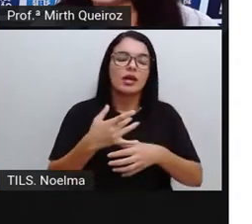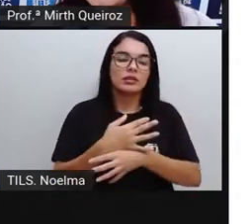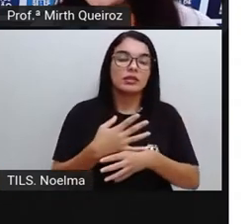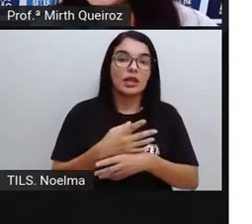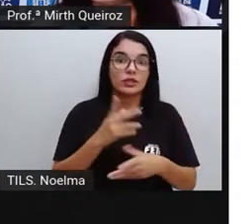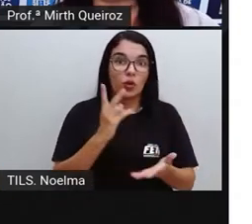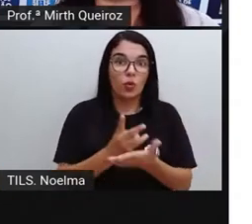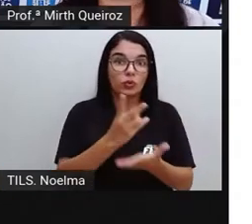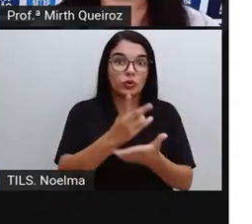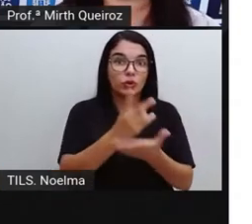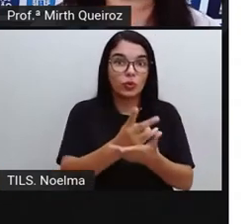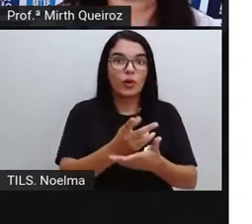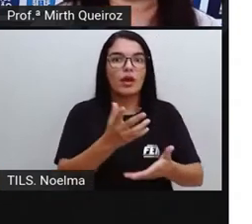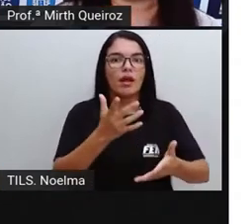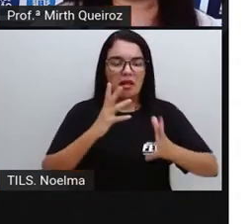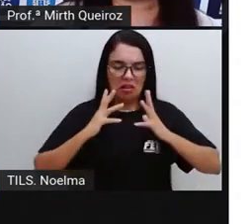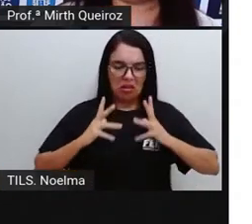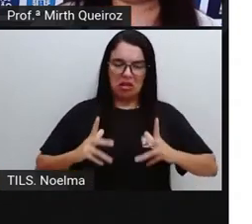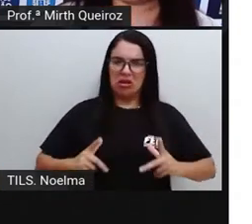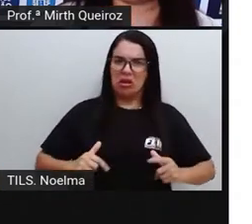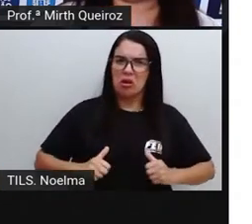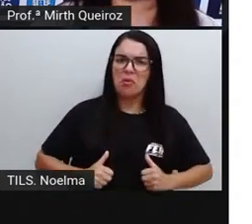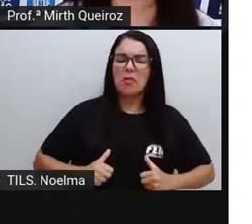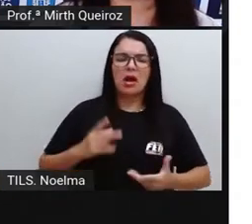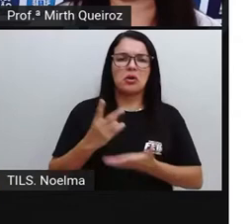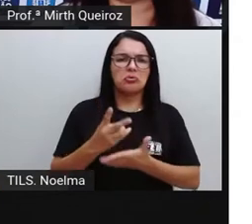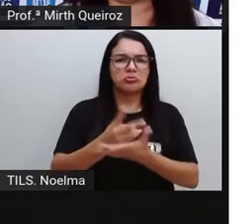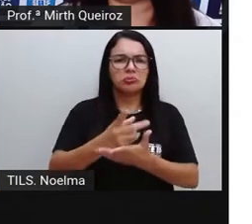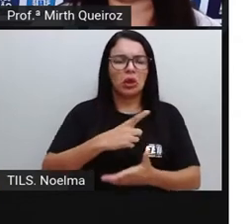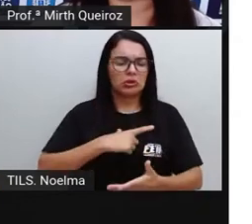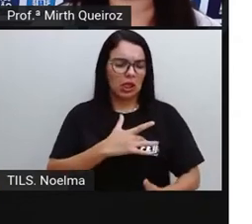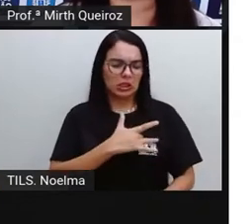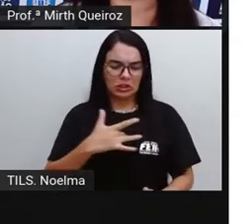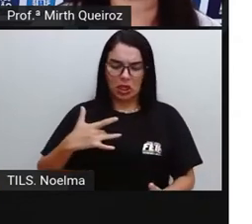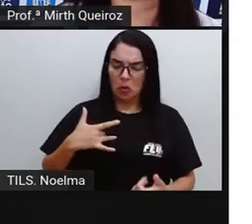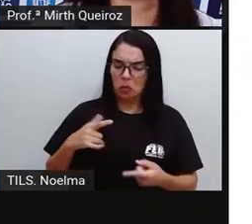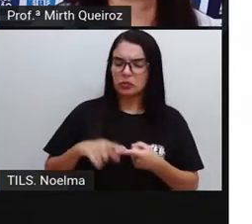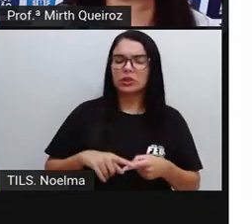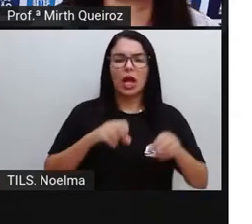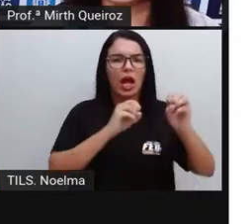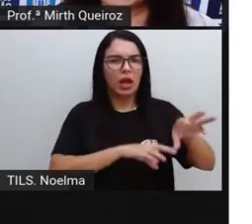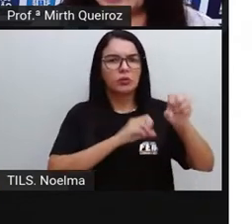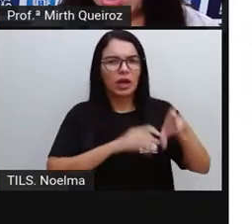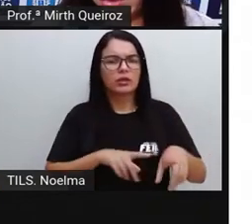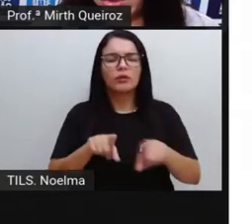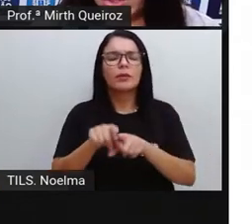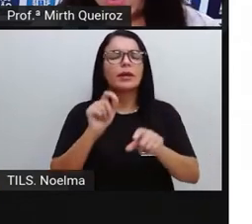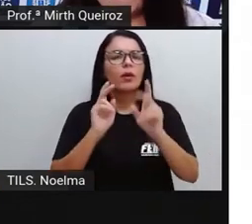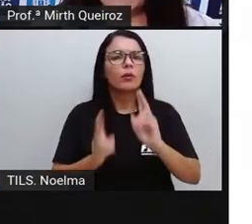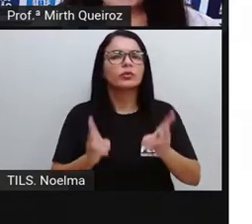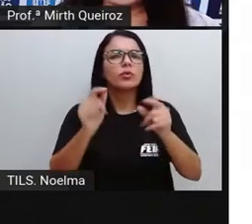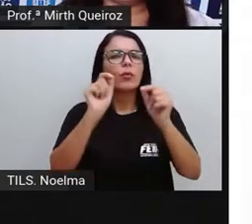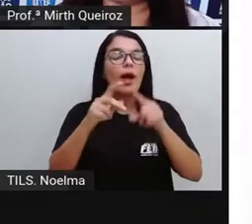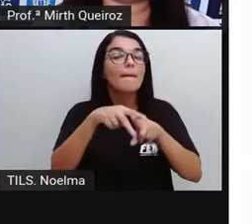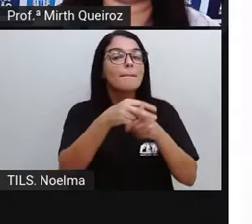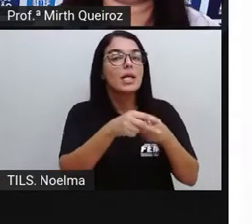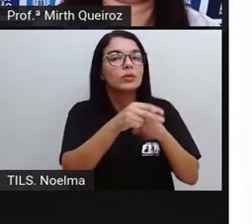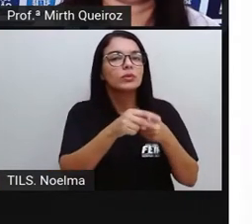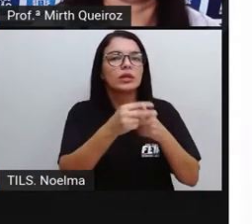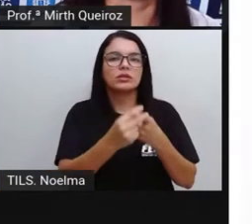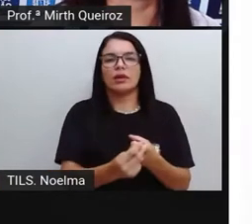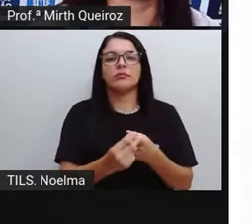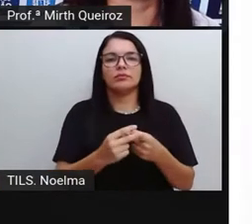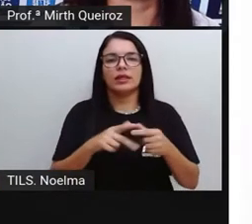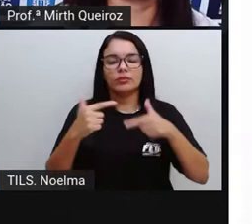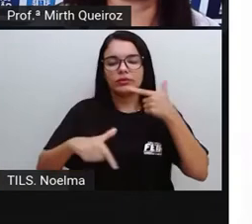conservada Vai também manter, né? Ele é responsável pela manutenção dos serviços públicos